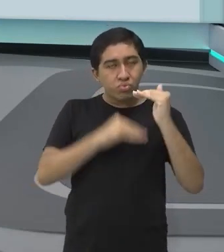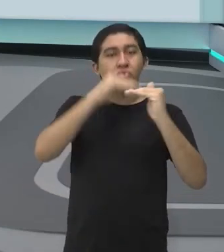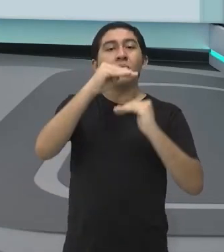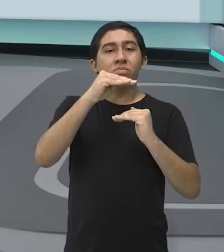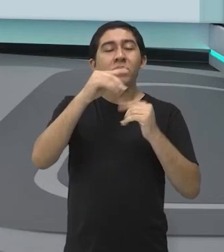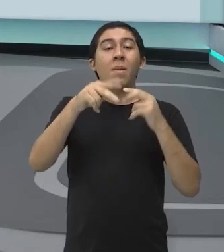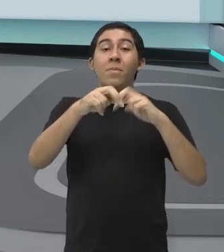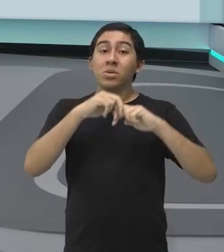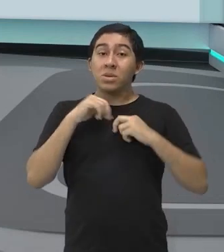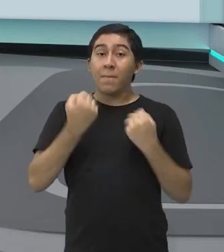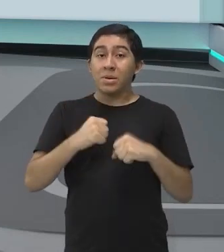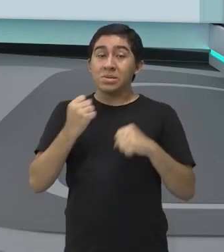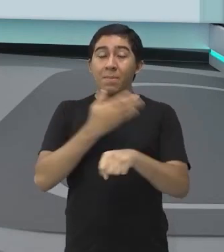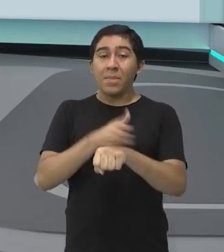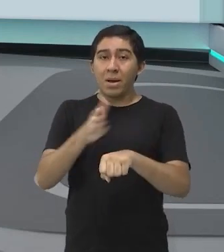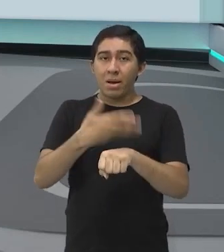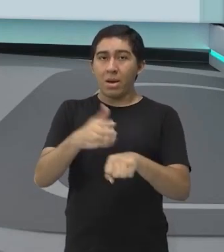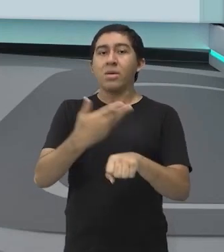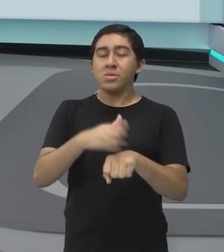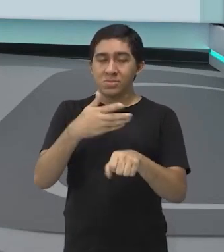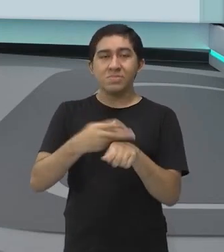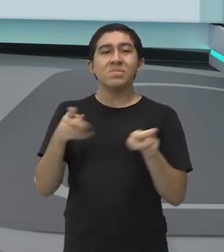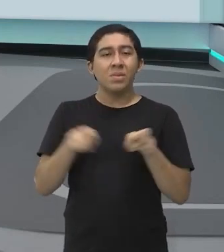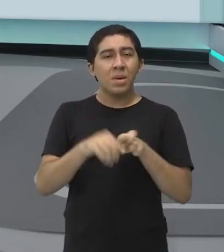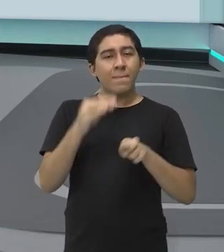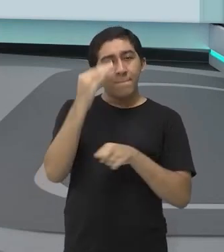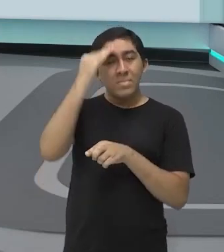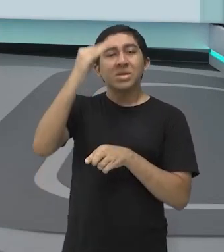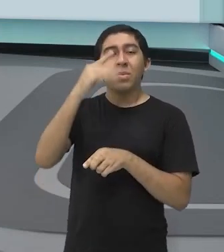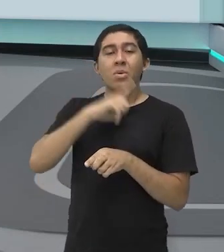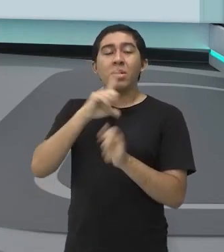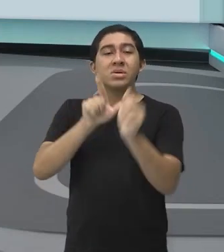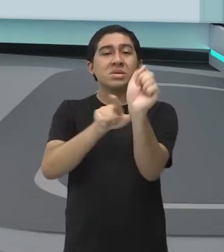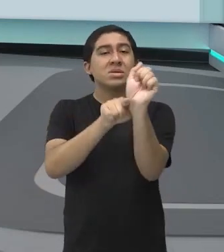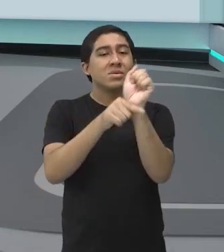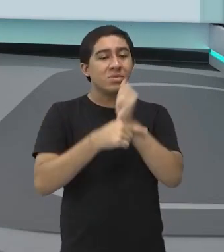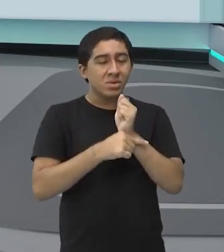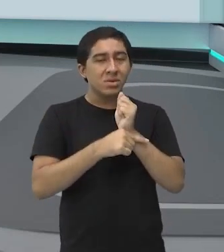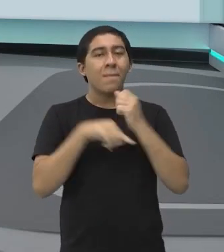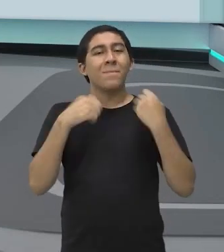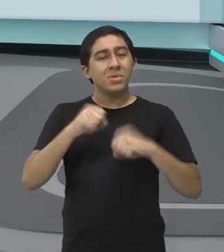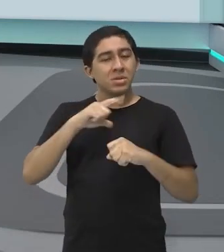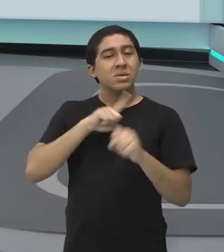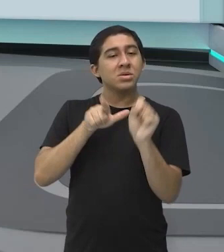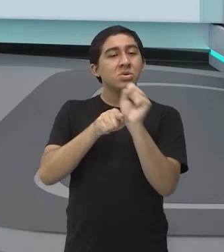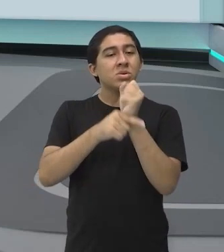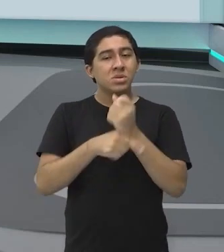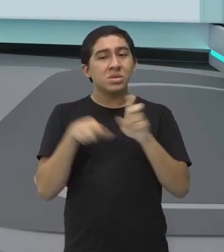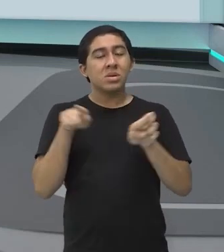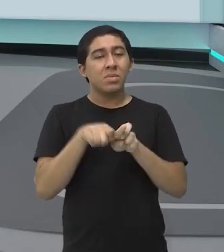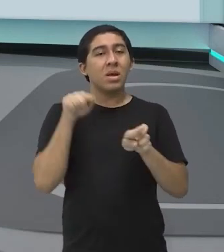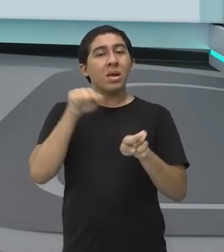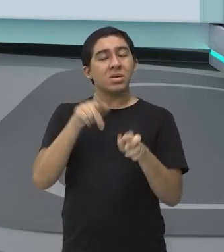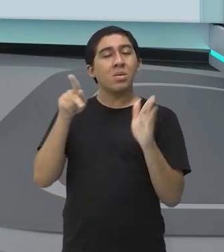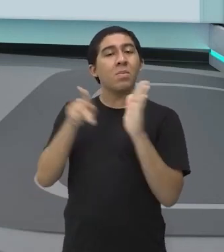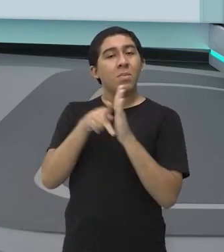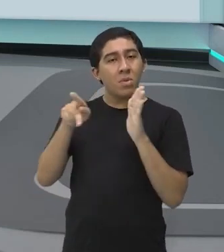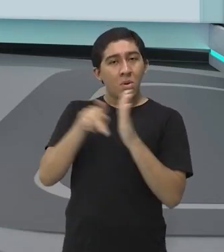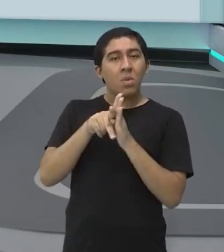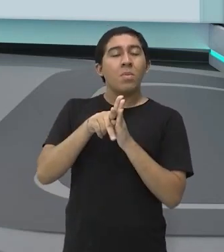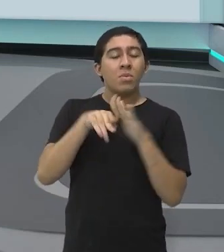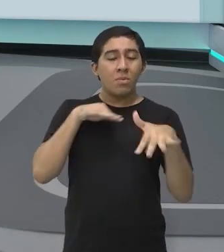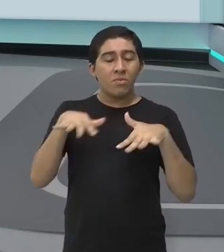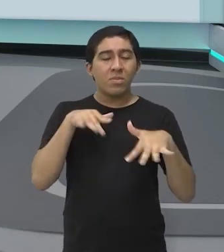tempo de treino, muito tempo de dedicação, e principalmente segurança, né? Ele precisa estar seguro das manobras que ele vai